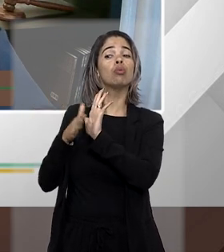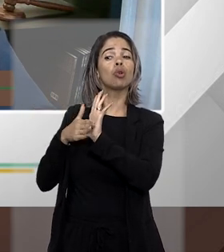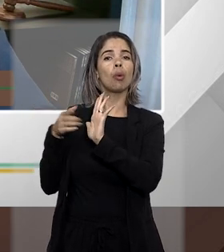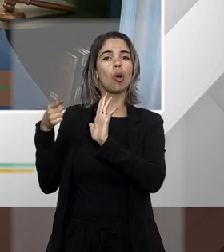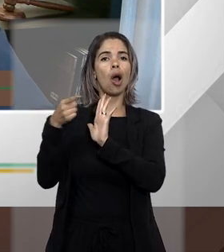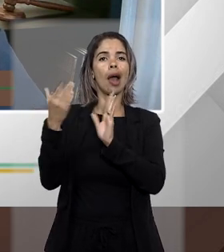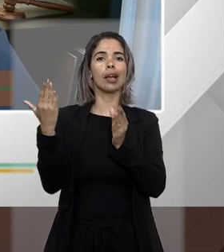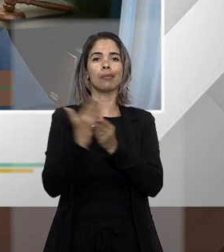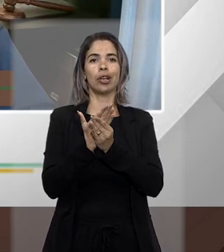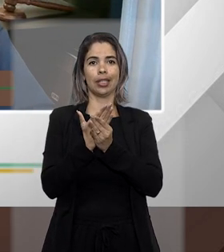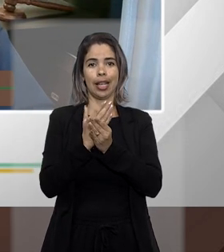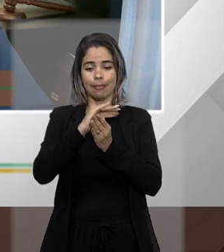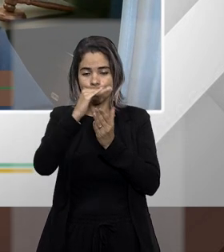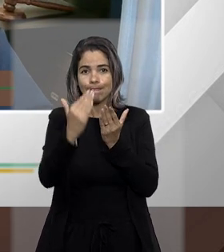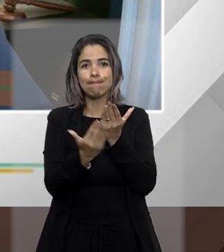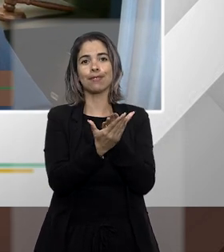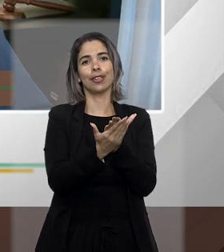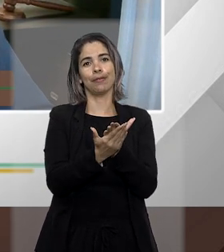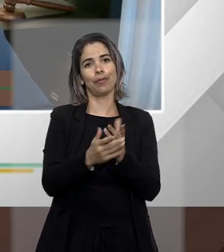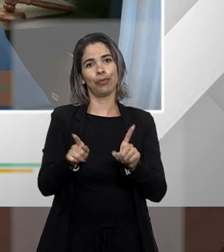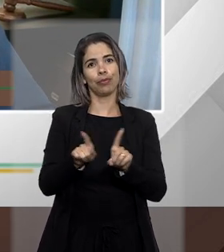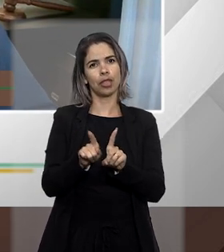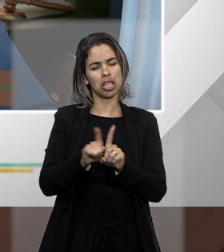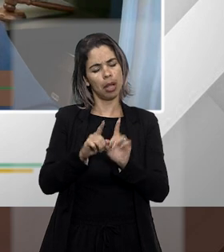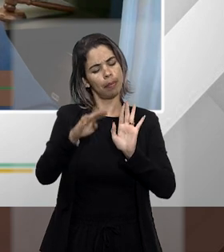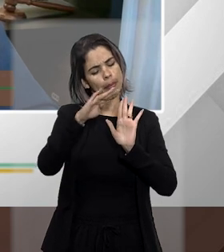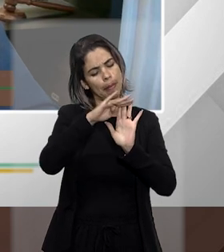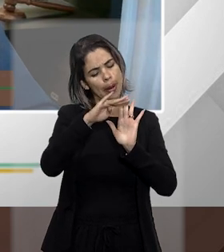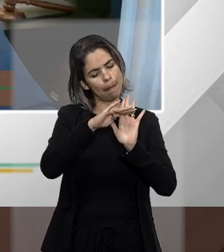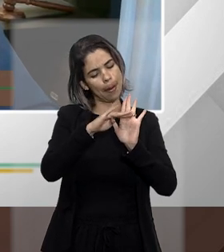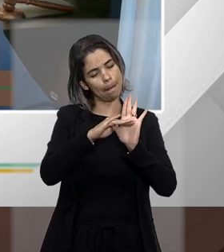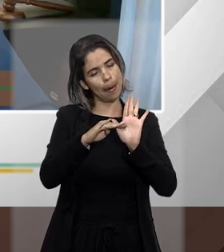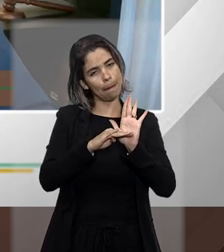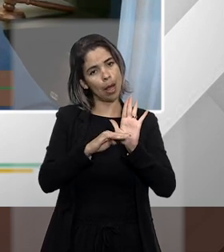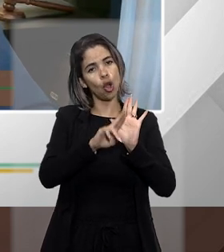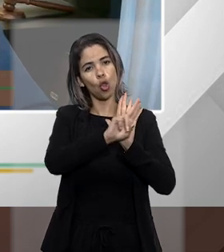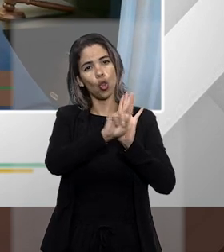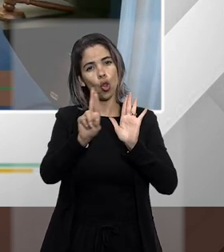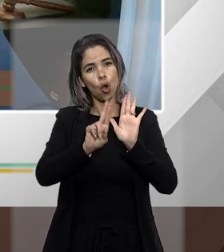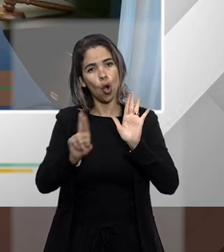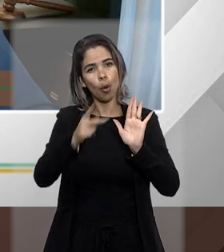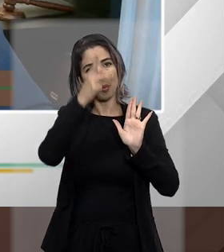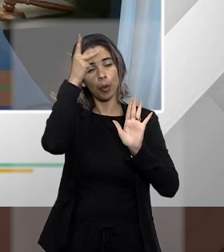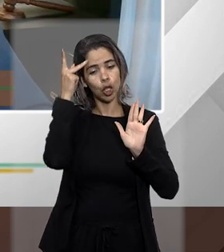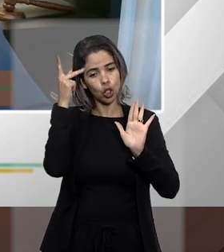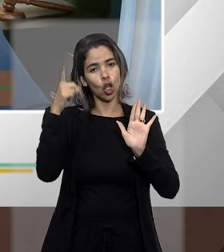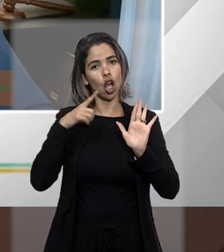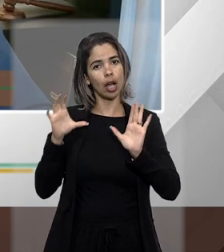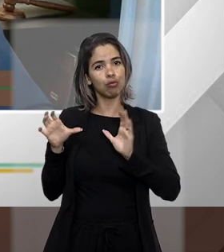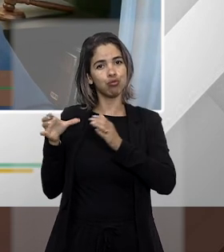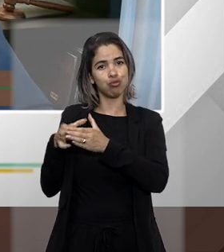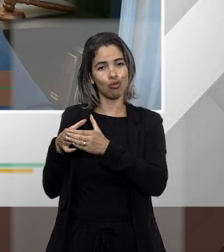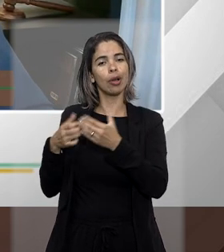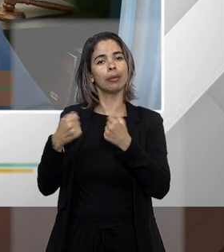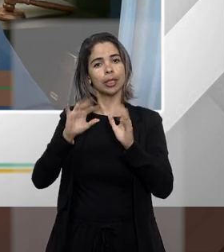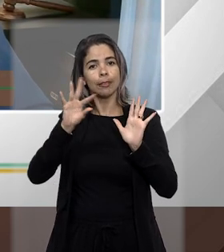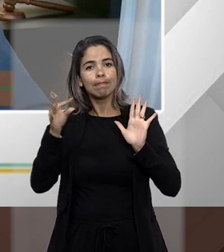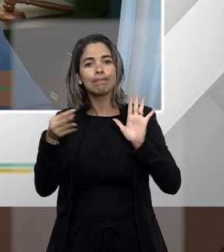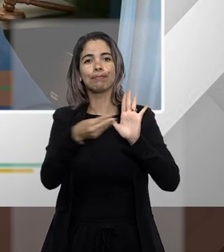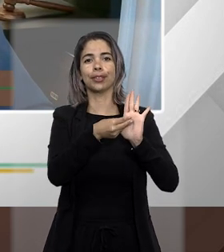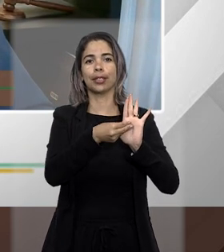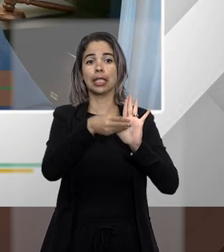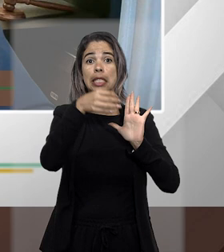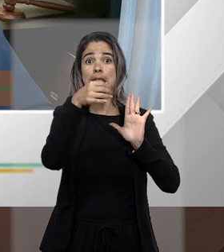o rol de filiados tem que acompanhar a petição inicial essa ação se for procedente só vai beneficiar